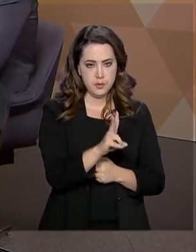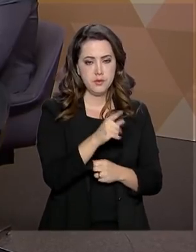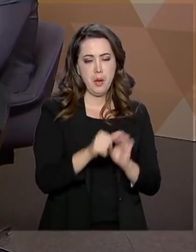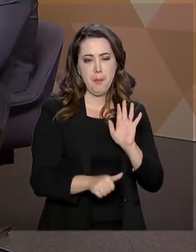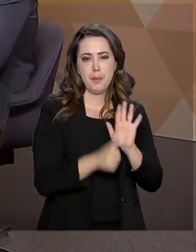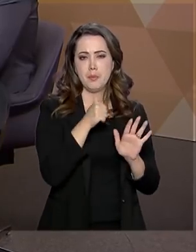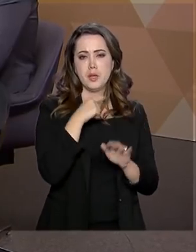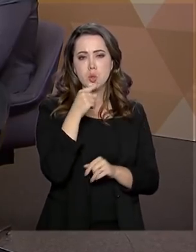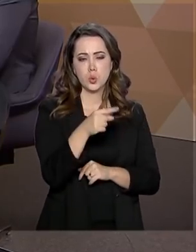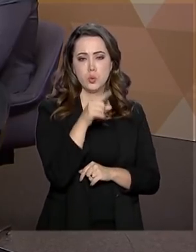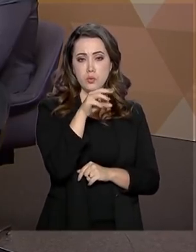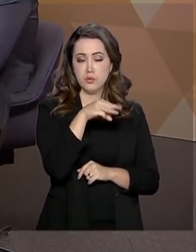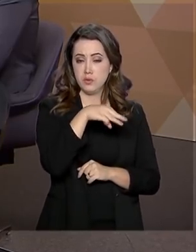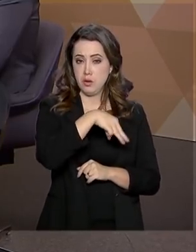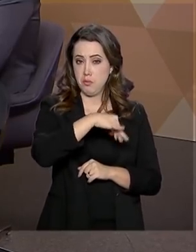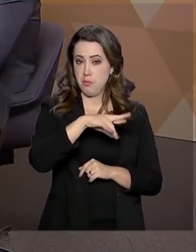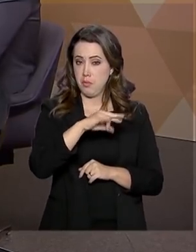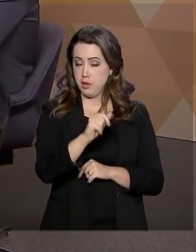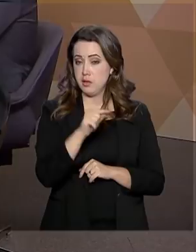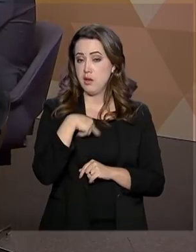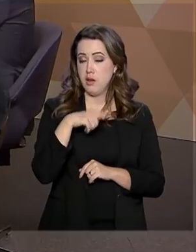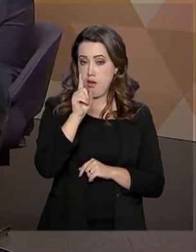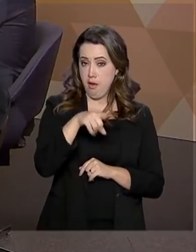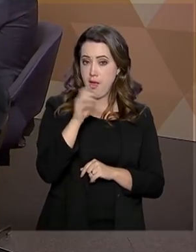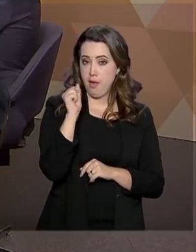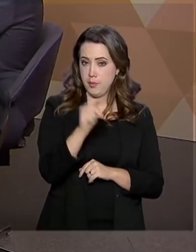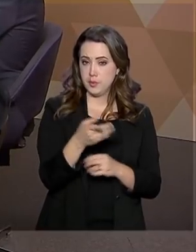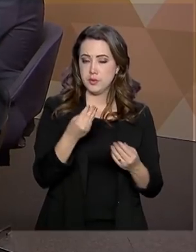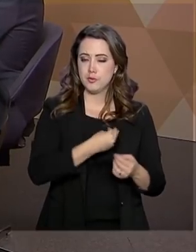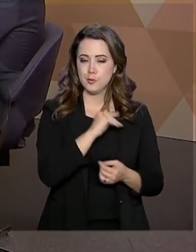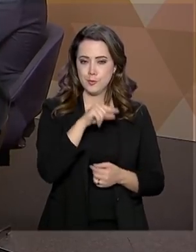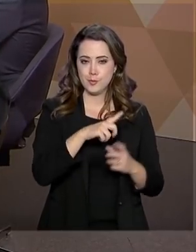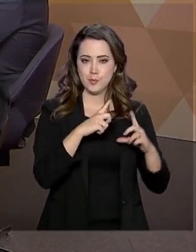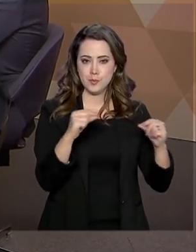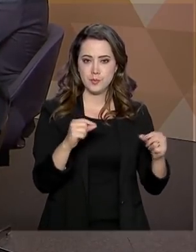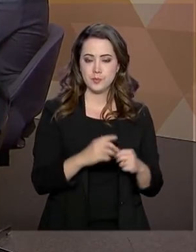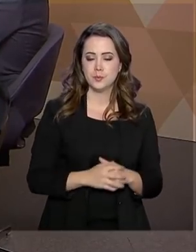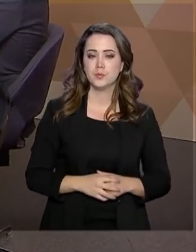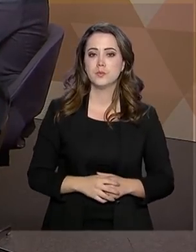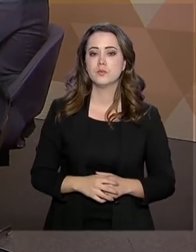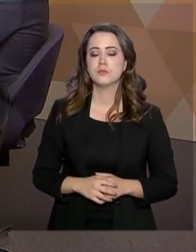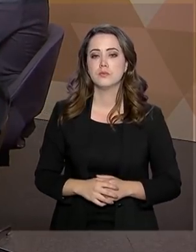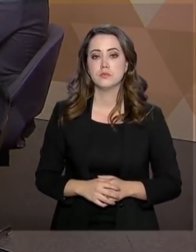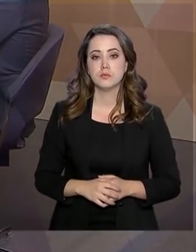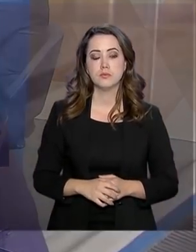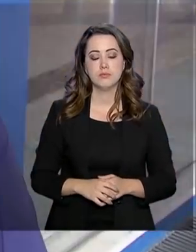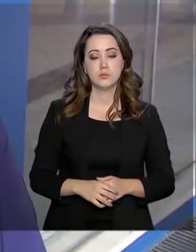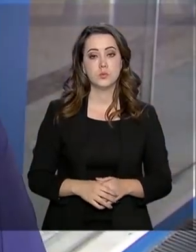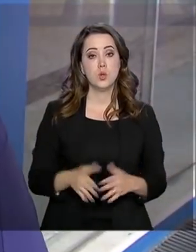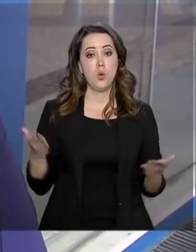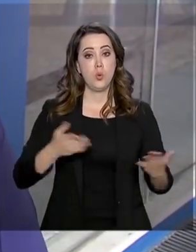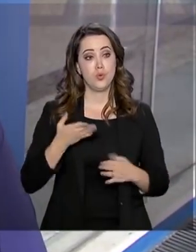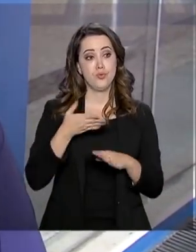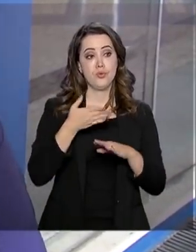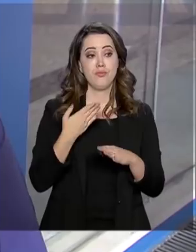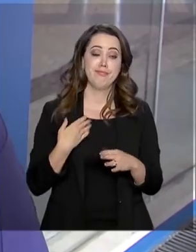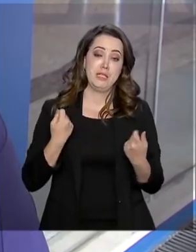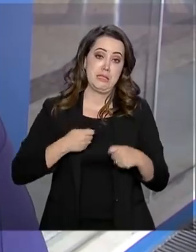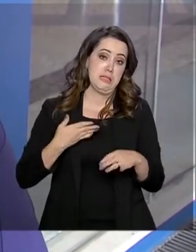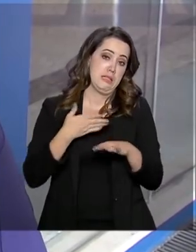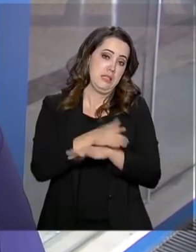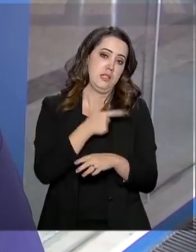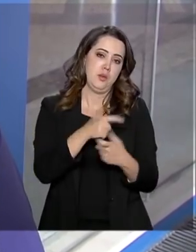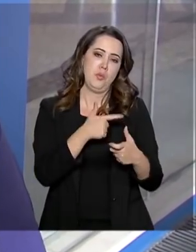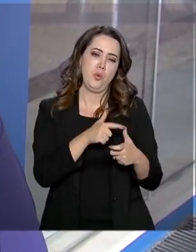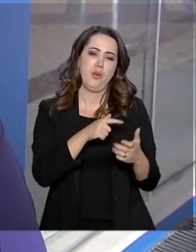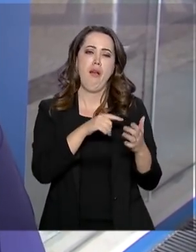da Maria Viçosa. Ela é aposentada e ela mora aqui em Brasília. Vim aqui hoje buscar declaração